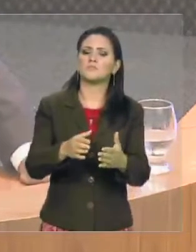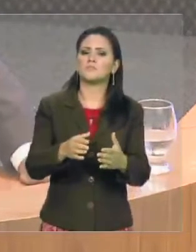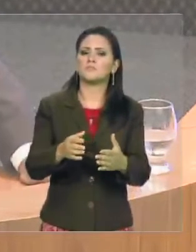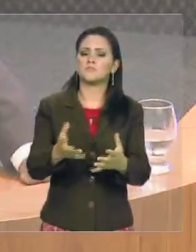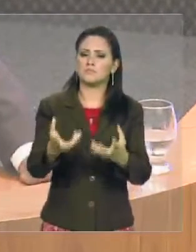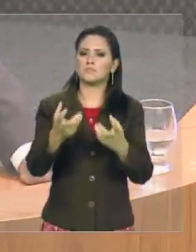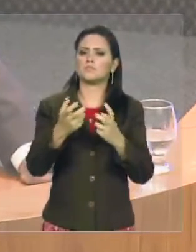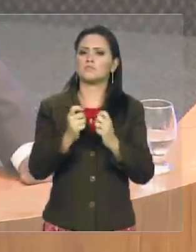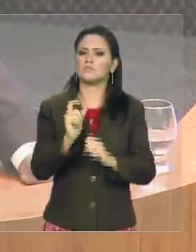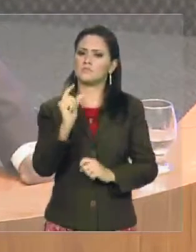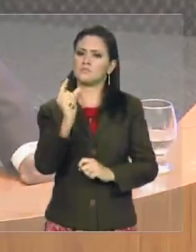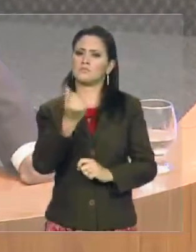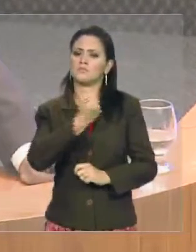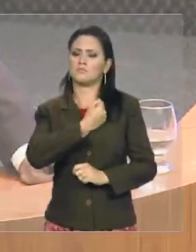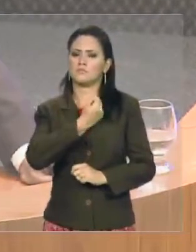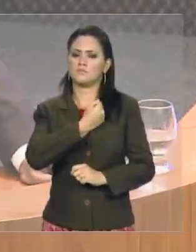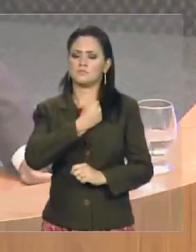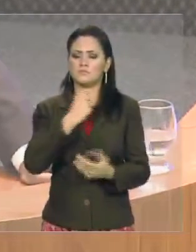marcação